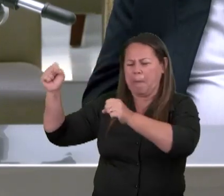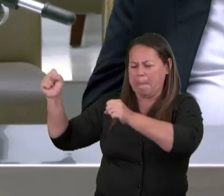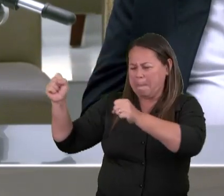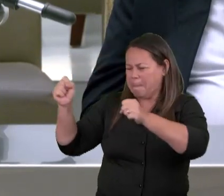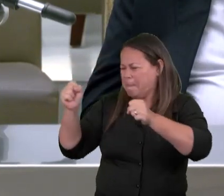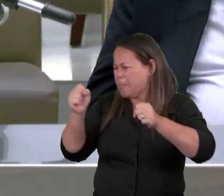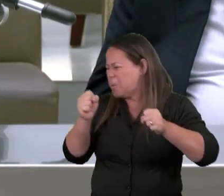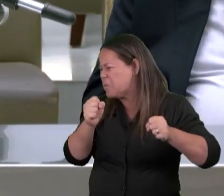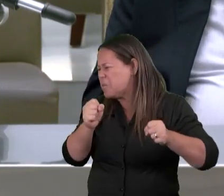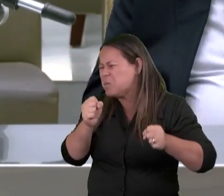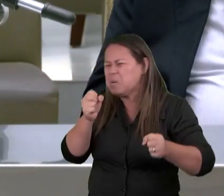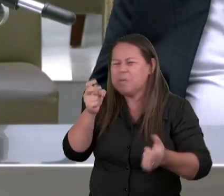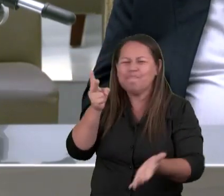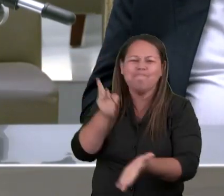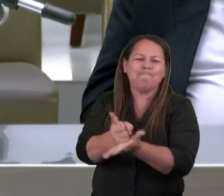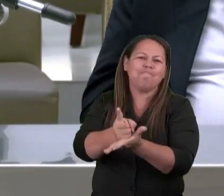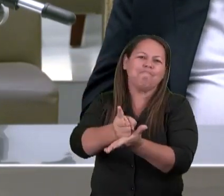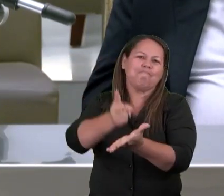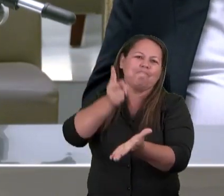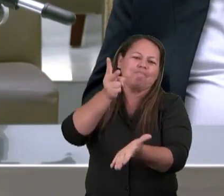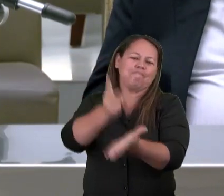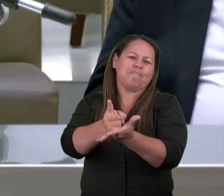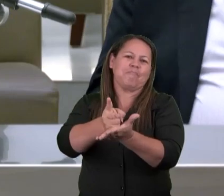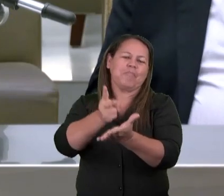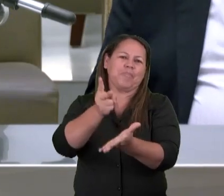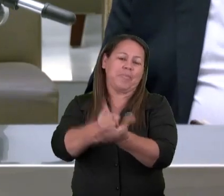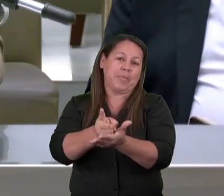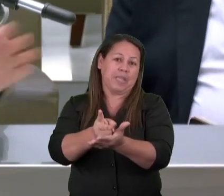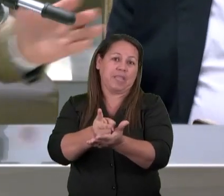Para todos Para